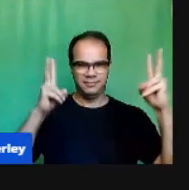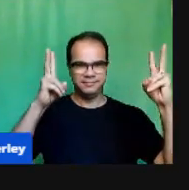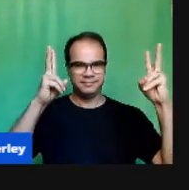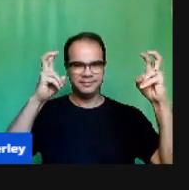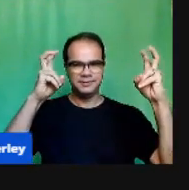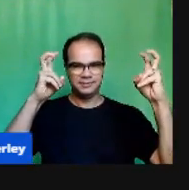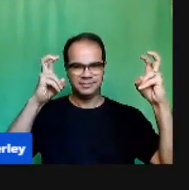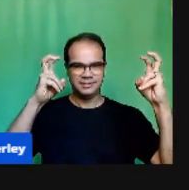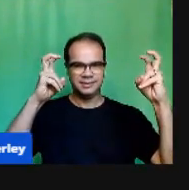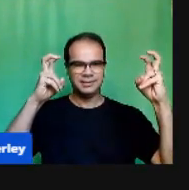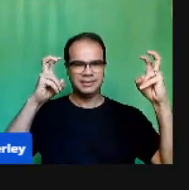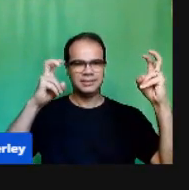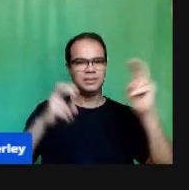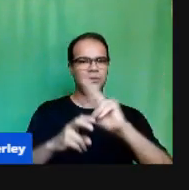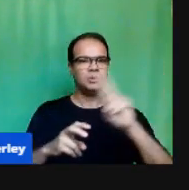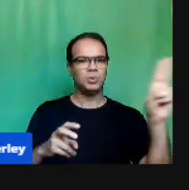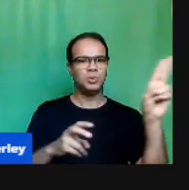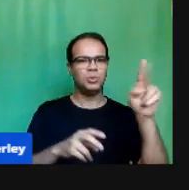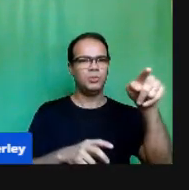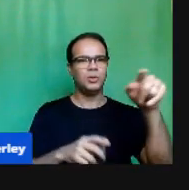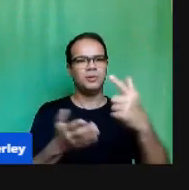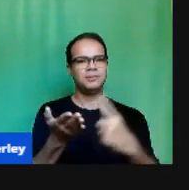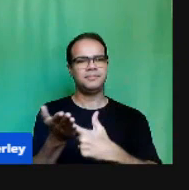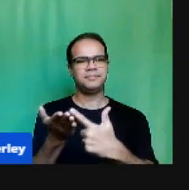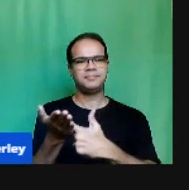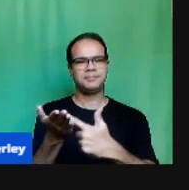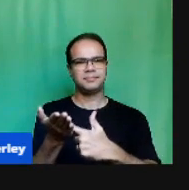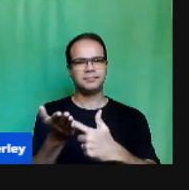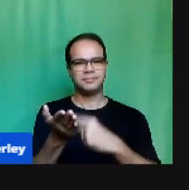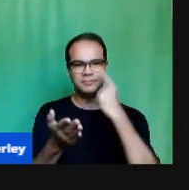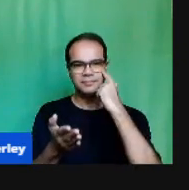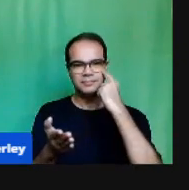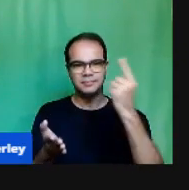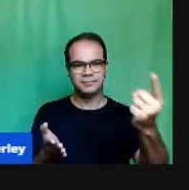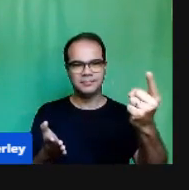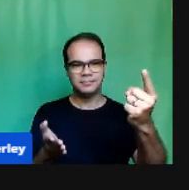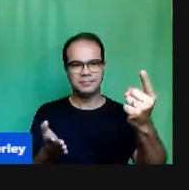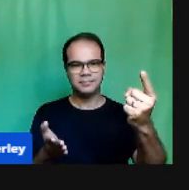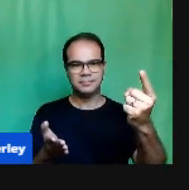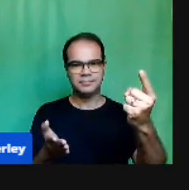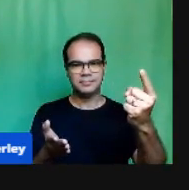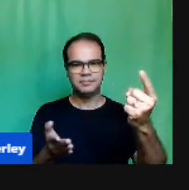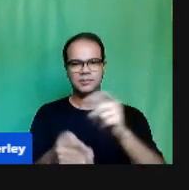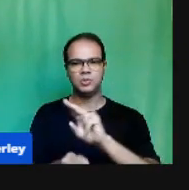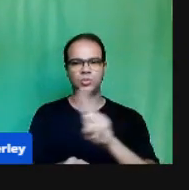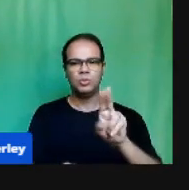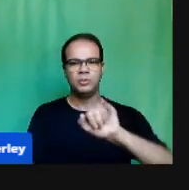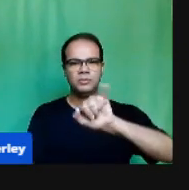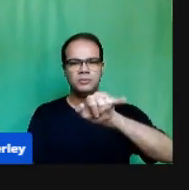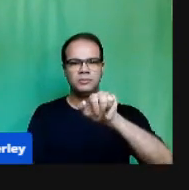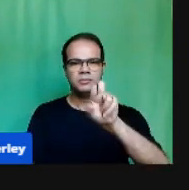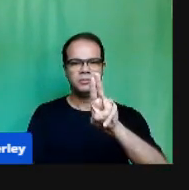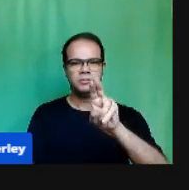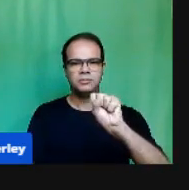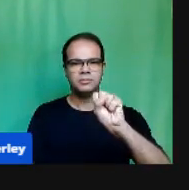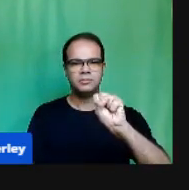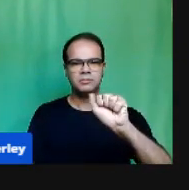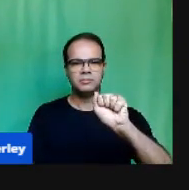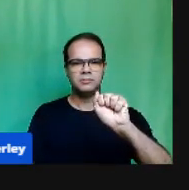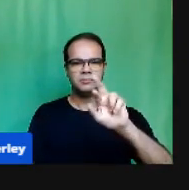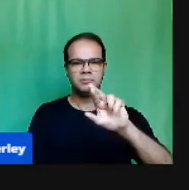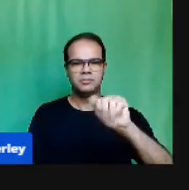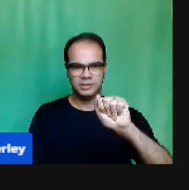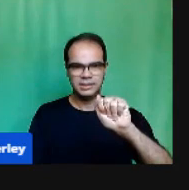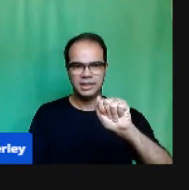Vou mostrar Para vocês Eu não sei Se vocês conseguem Ver aí É um livro De Sara Hoffman Ele é bem interessante Para